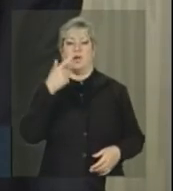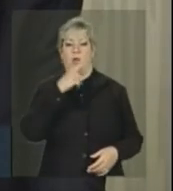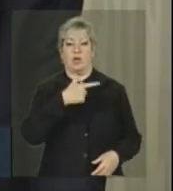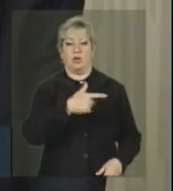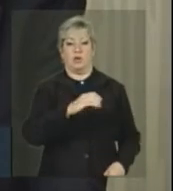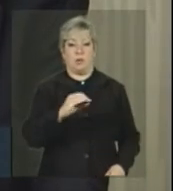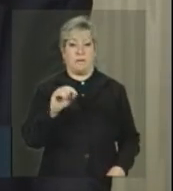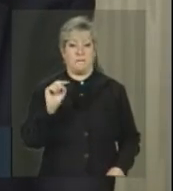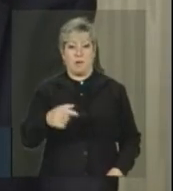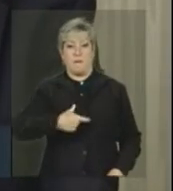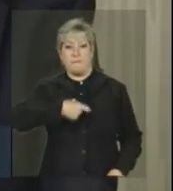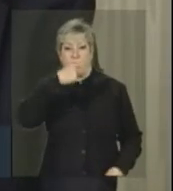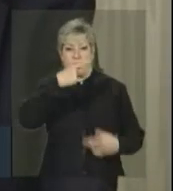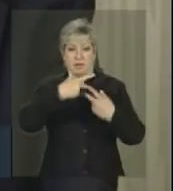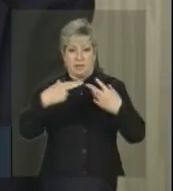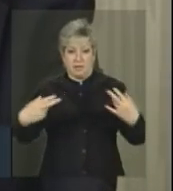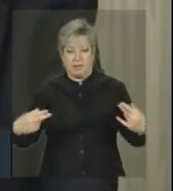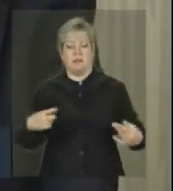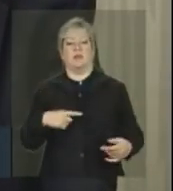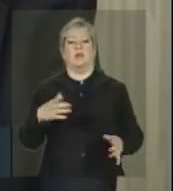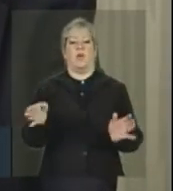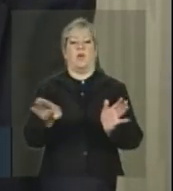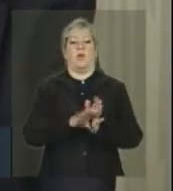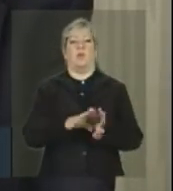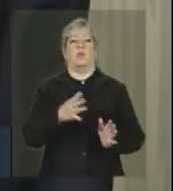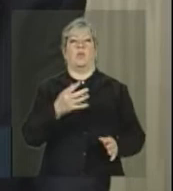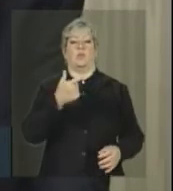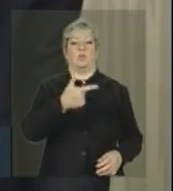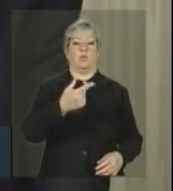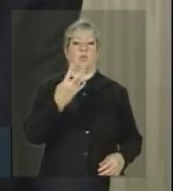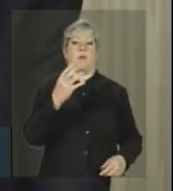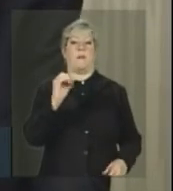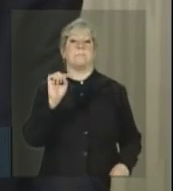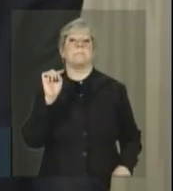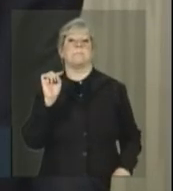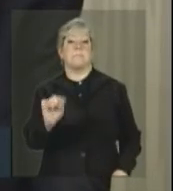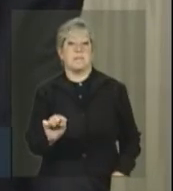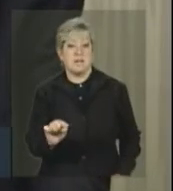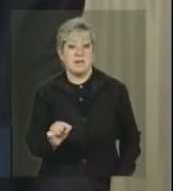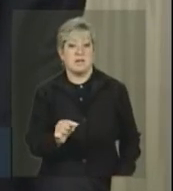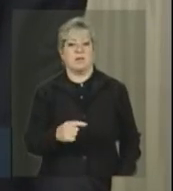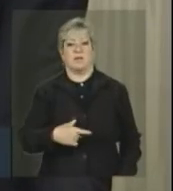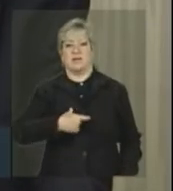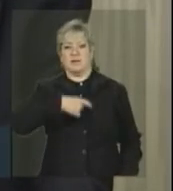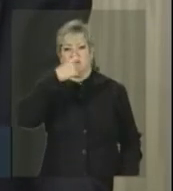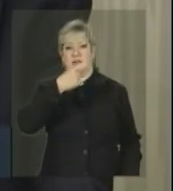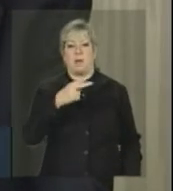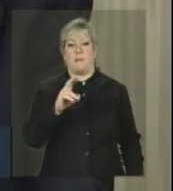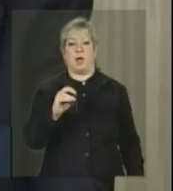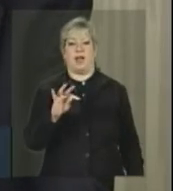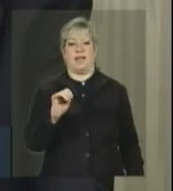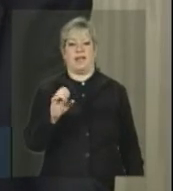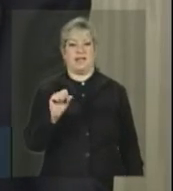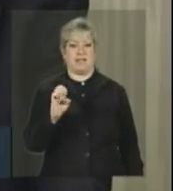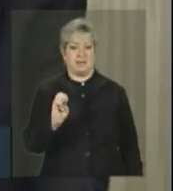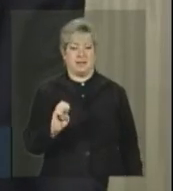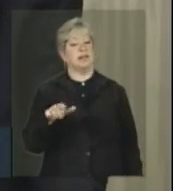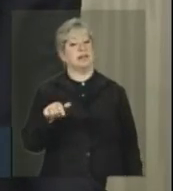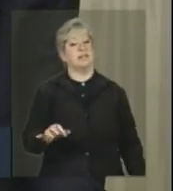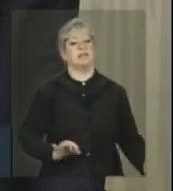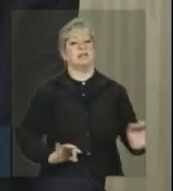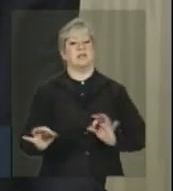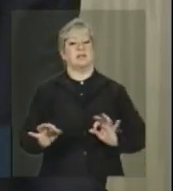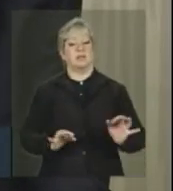dentárias, nós vamos chegar a 240 mil próteses dentárias. Isso também por reorganizarmos